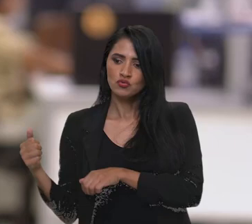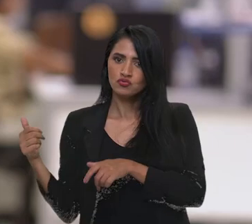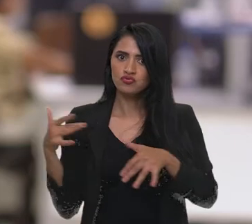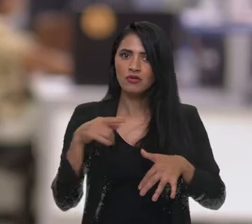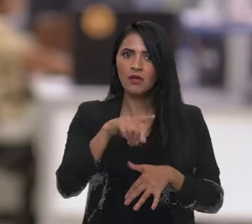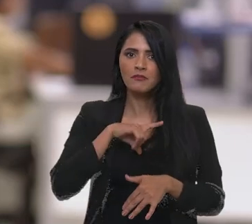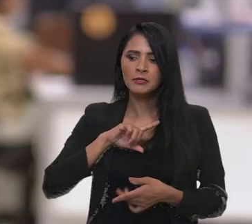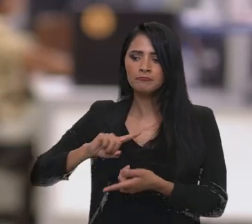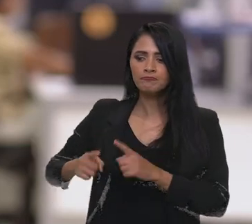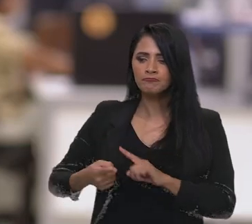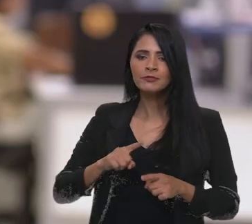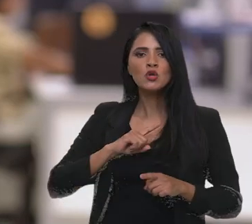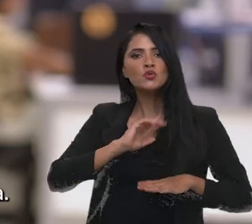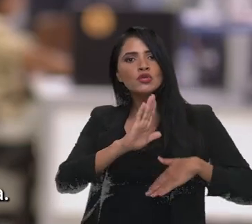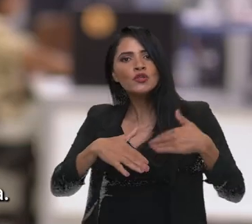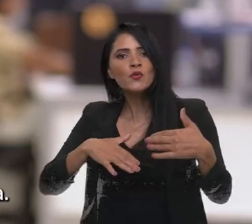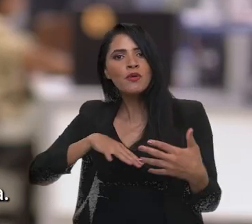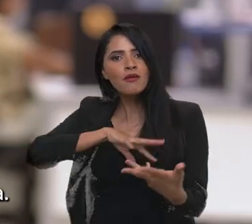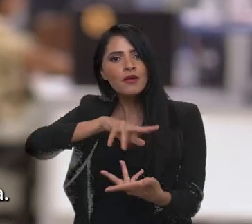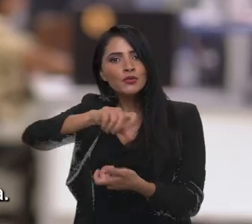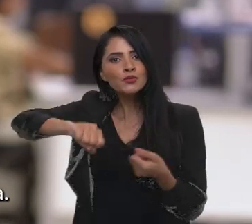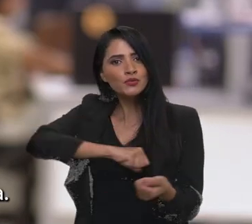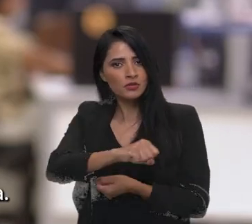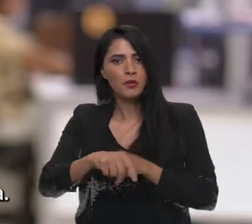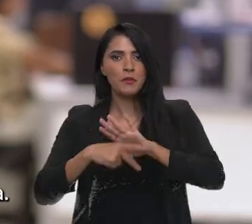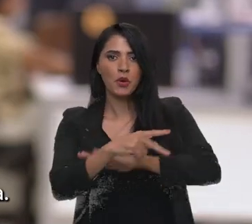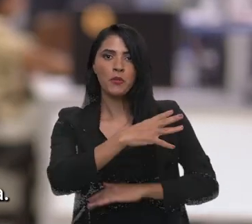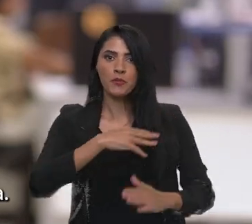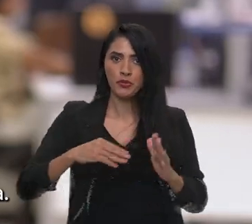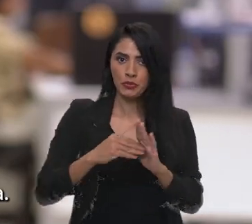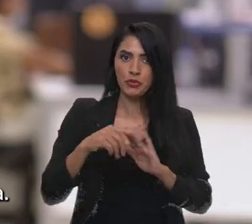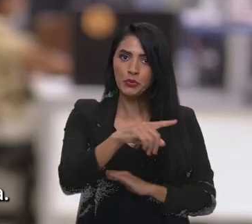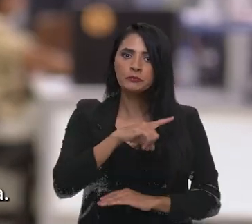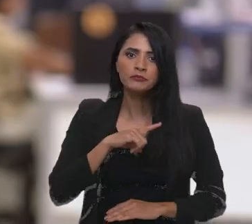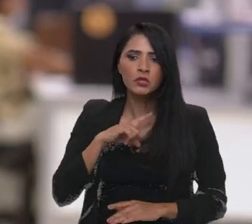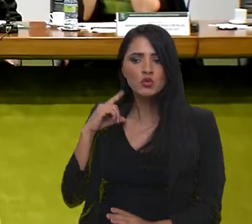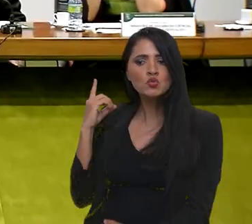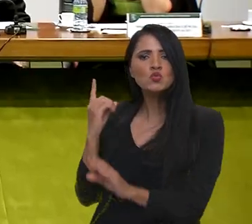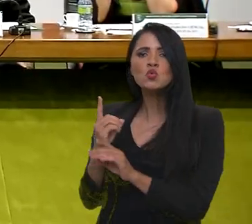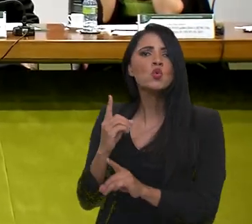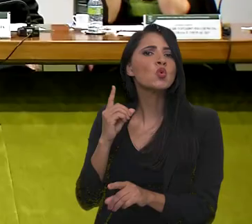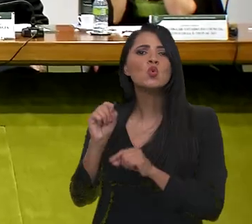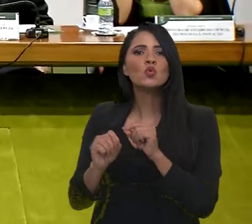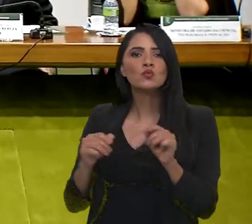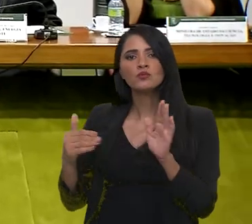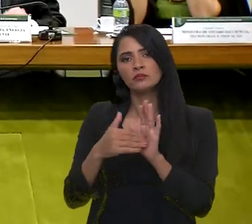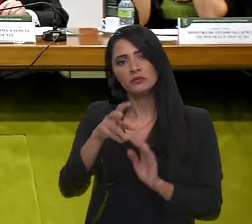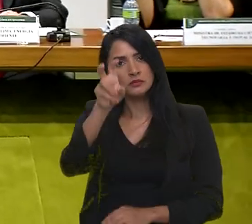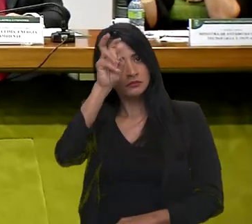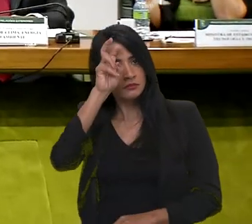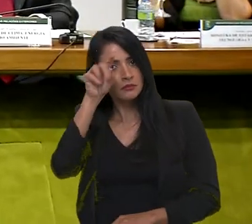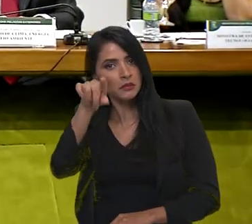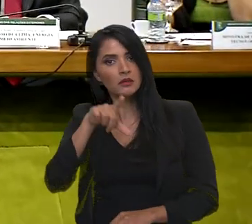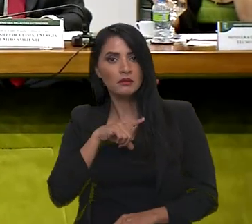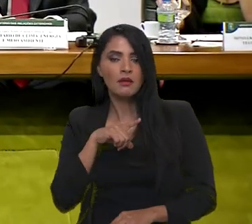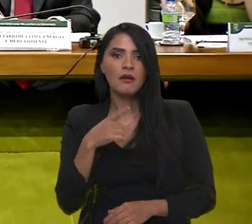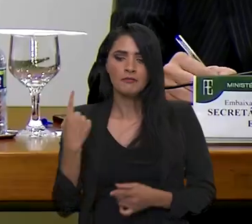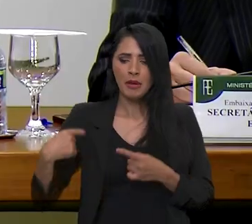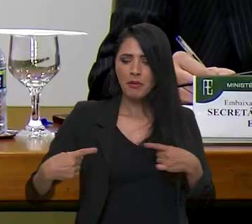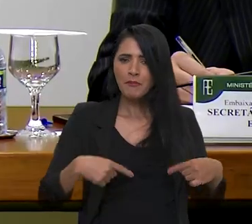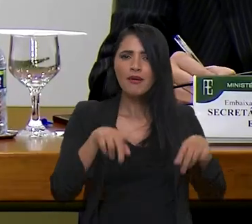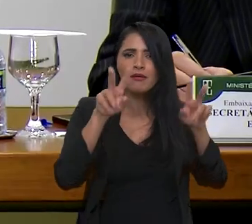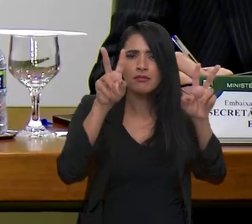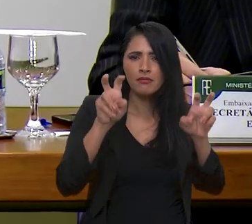ministros se reuniram para tratar do desenvolvimento sustentável da Amazônia. O encontro acontece até quinta-feira.